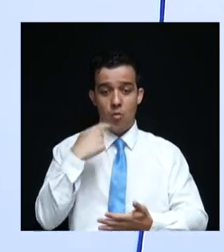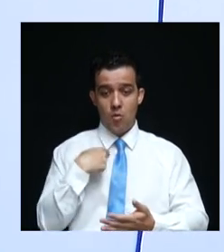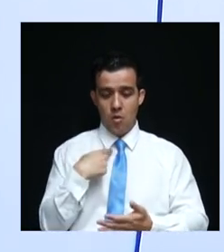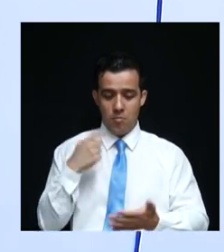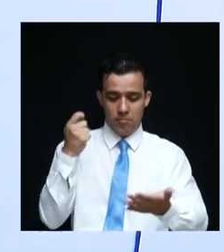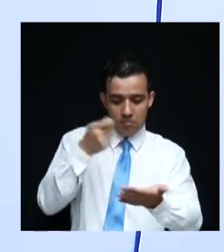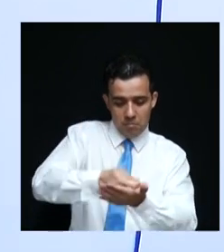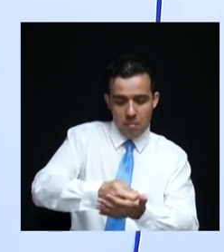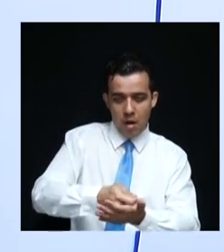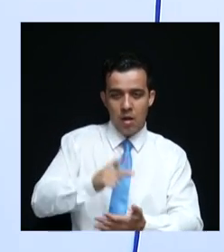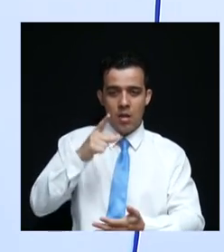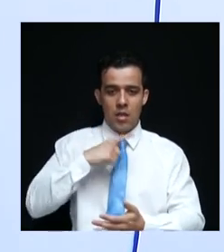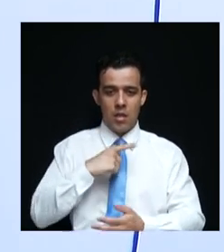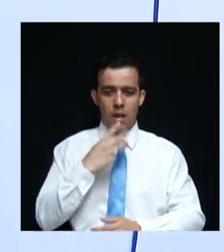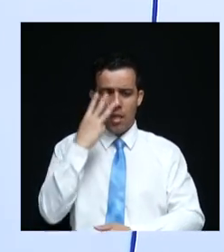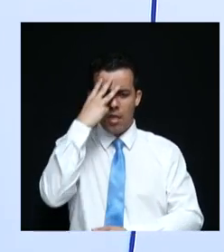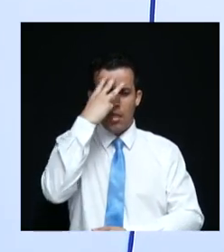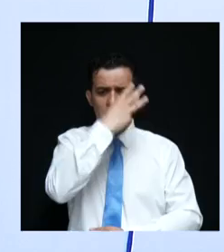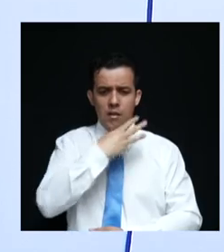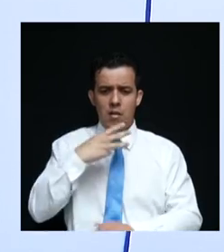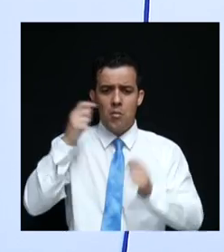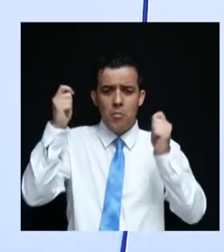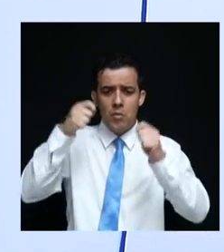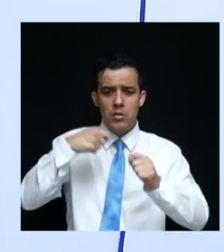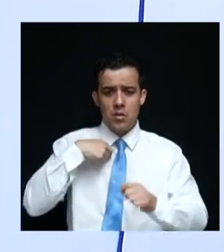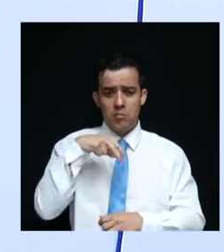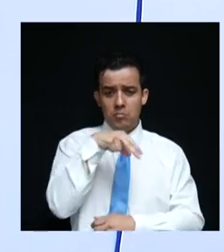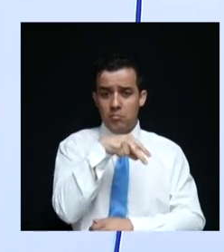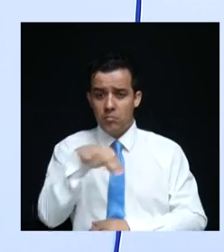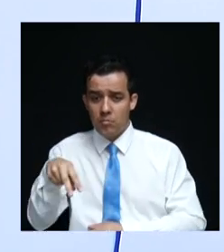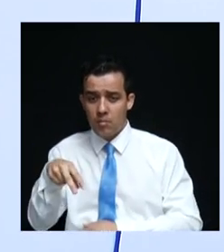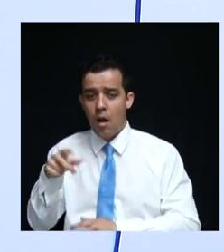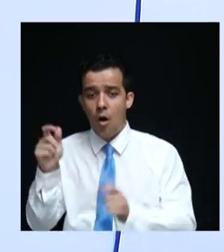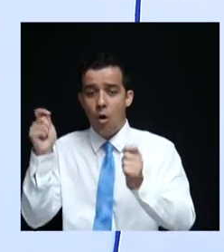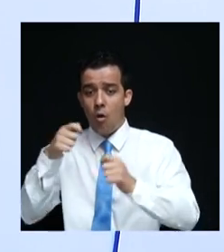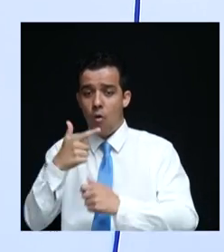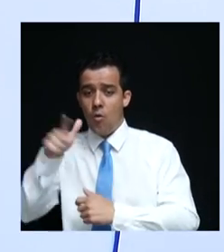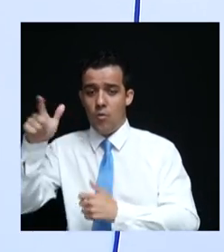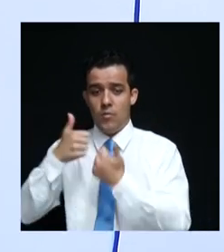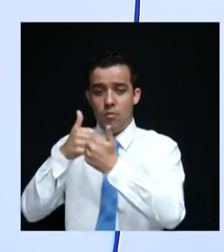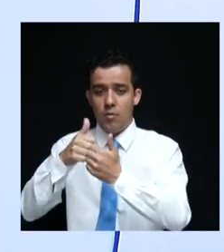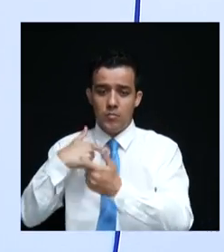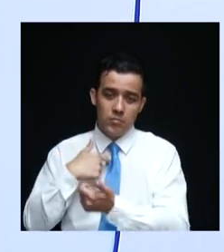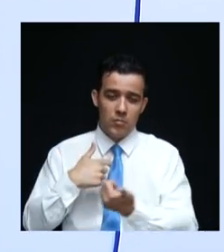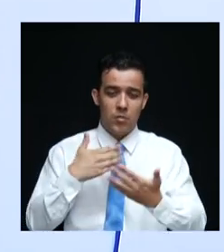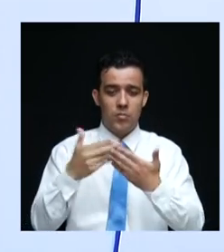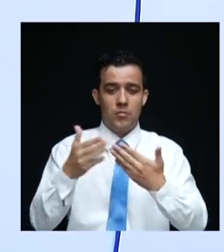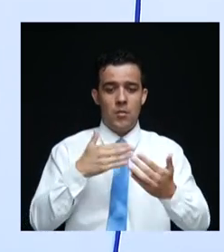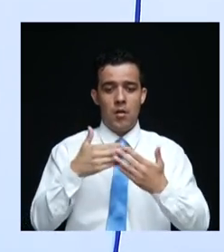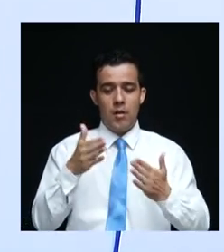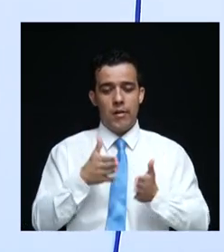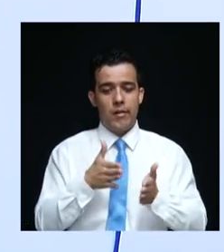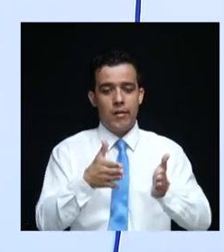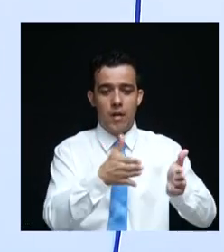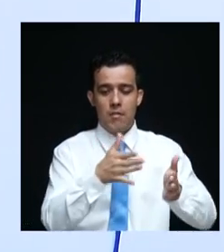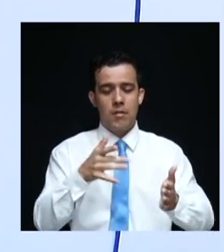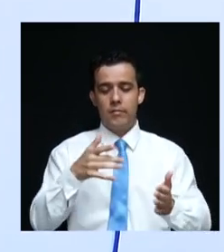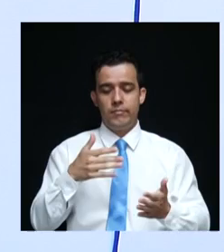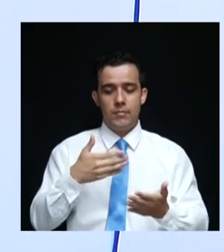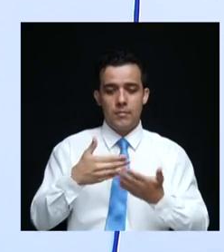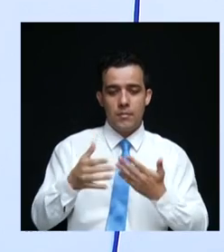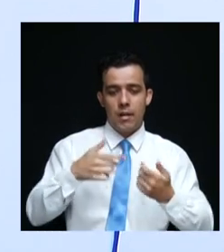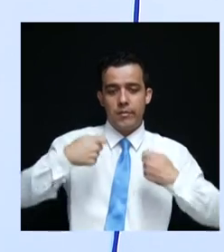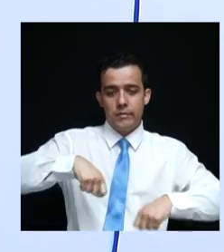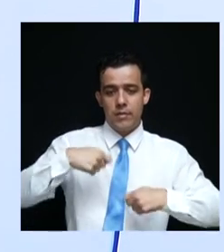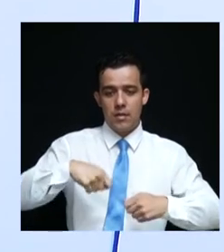único e terá durante três horas a possibilidade e a mobilidade de fazer o seu próprio trajeto, independente e sem a necessidade